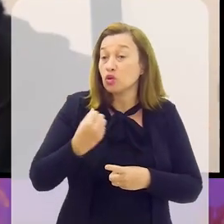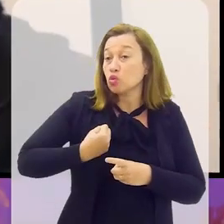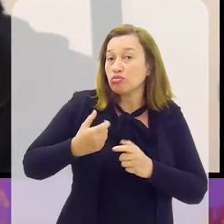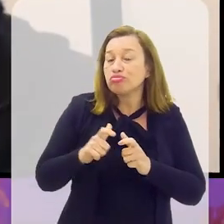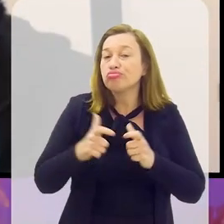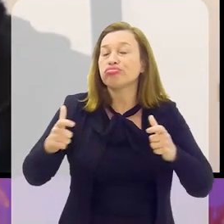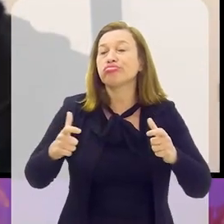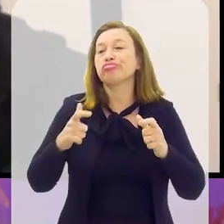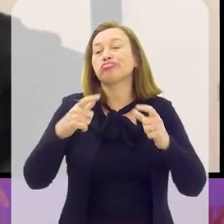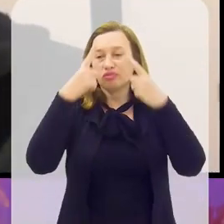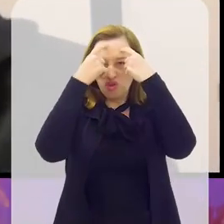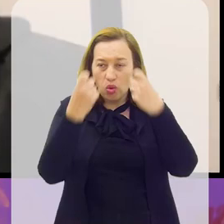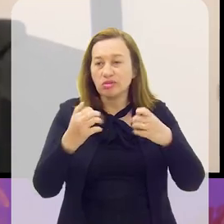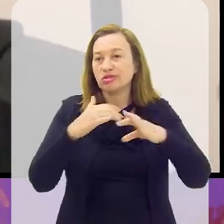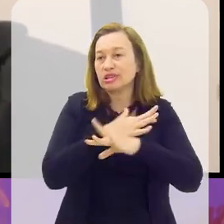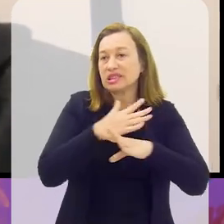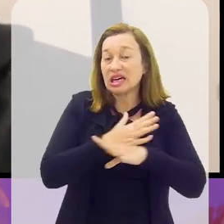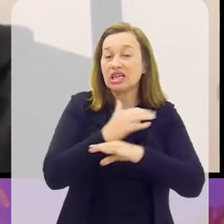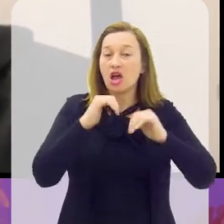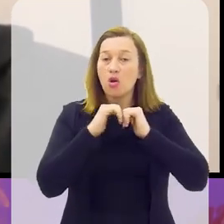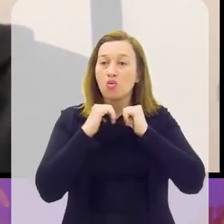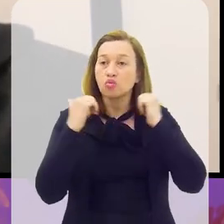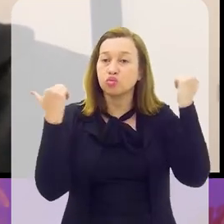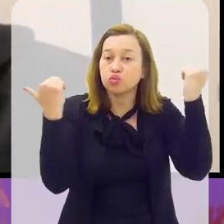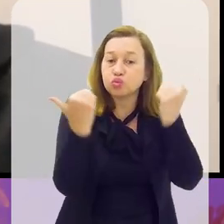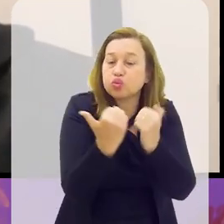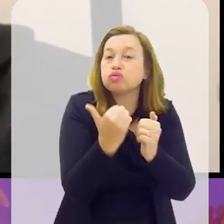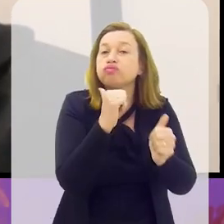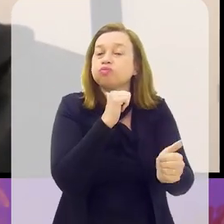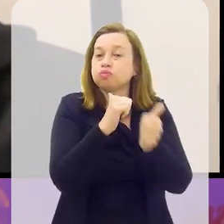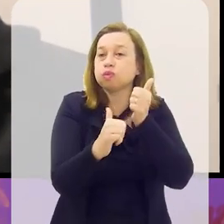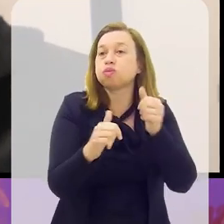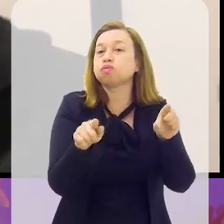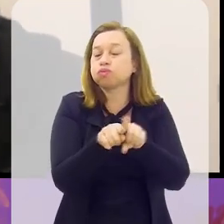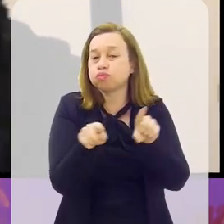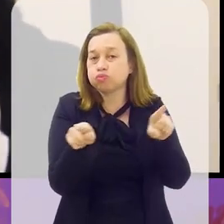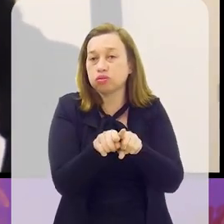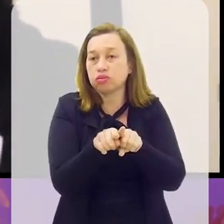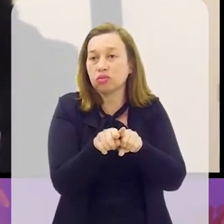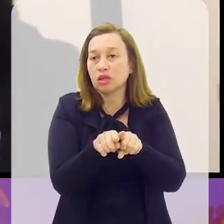altos índices de violência urbana, o futebol não é uma ilha dentro da sociedade brasileira.